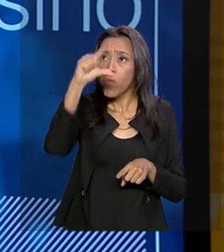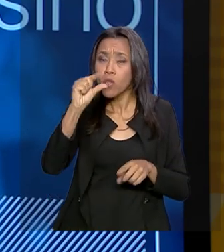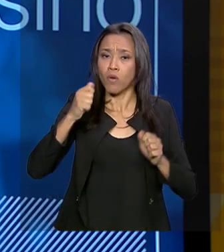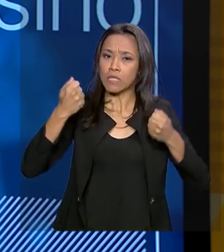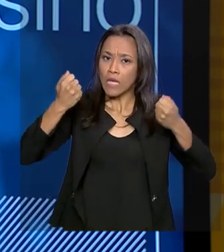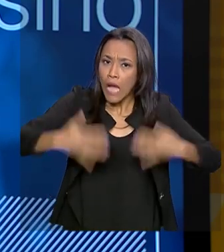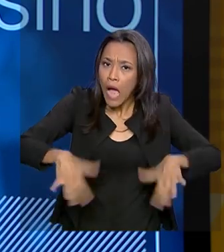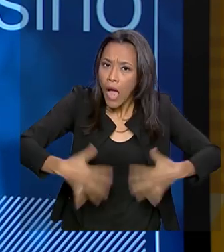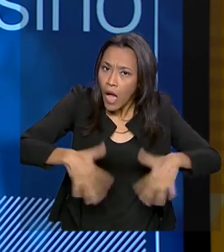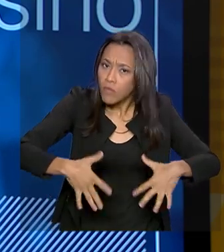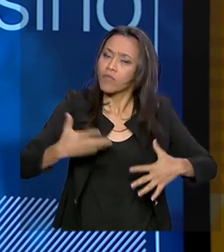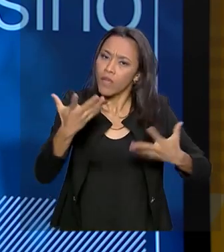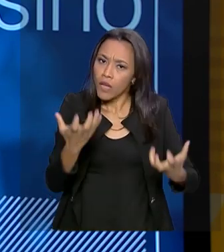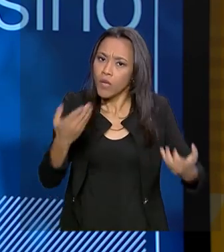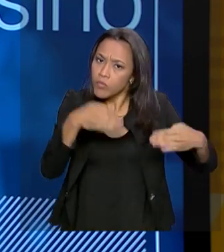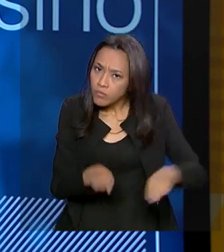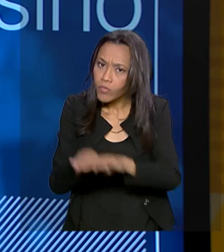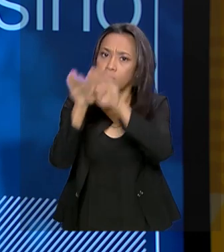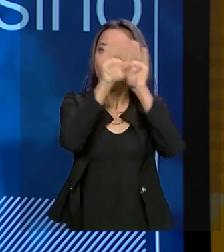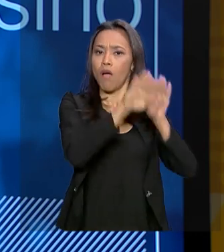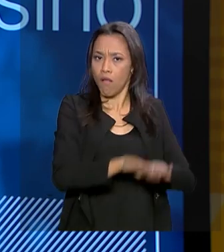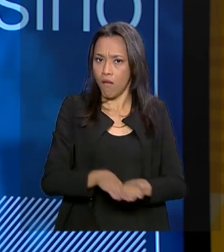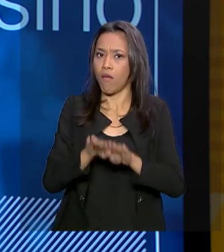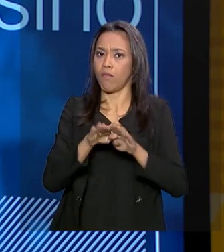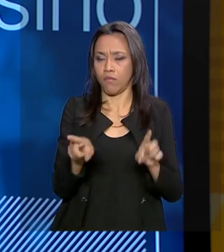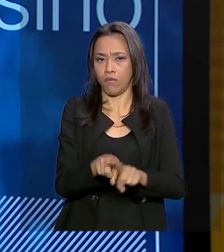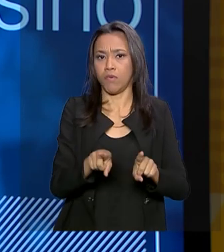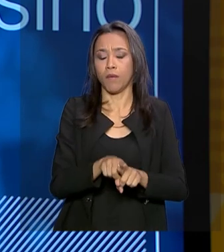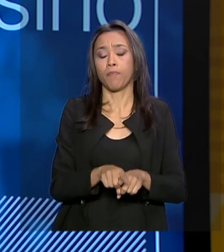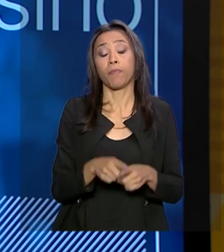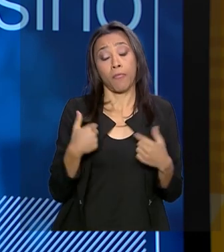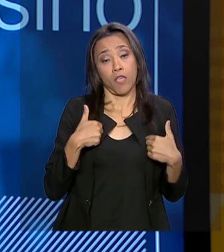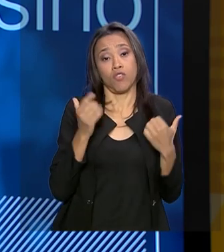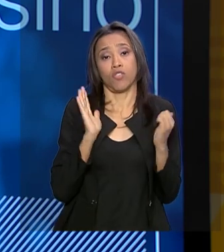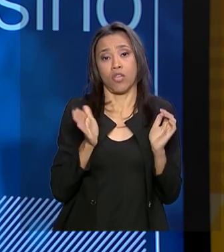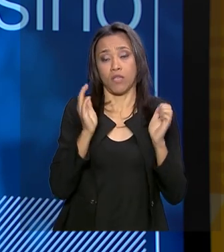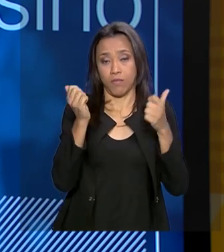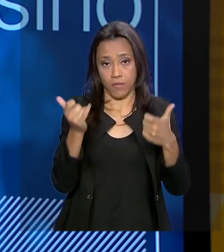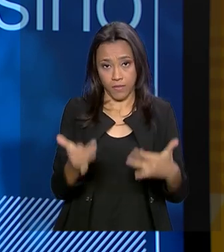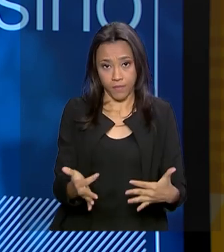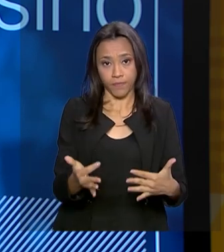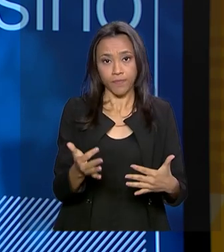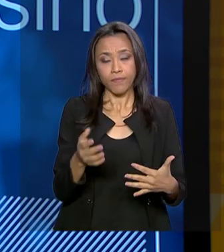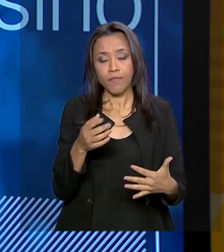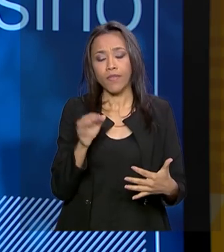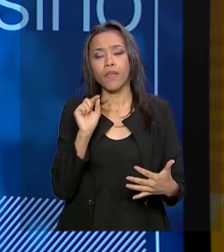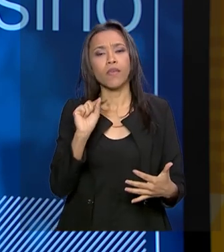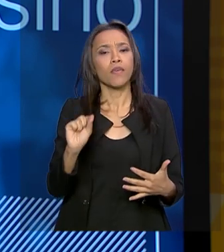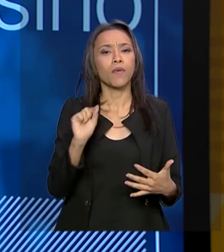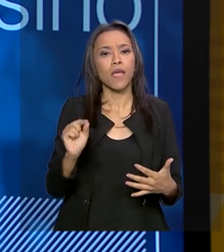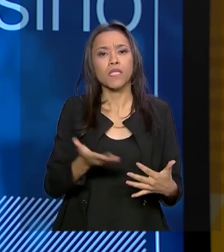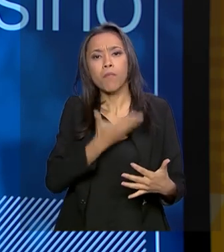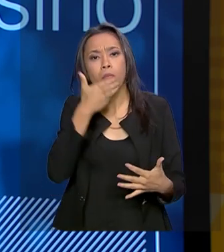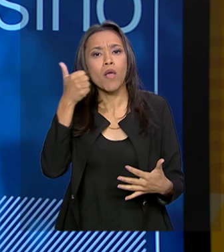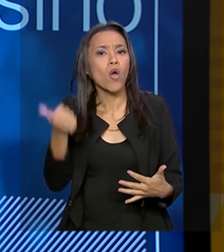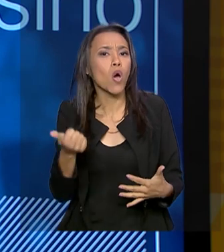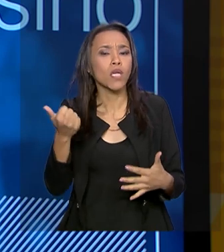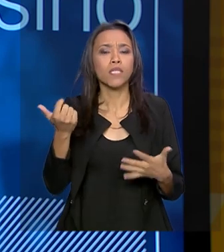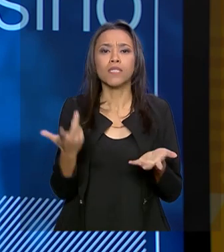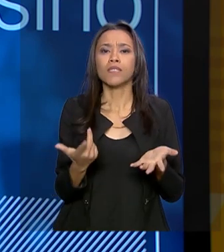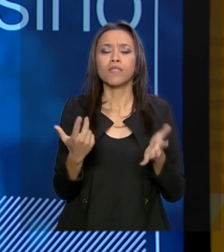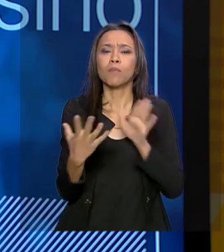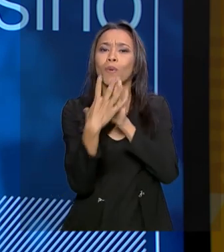acima de tudo, ser mais justo. E, como eu disse, é uma prática que a gente se baseia nas melhores práticas